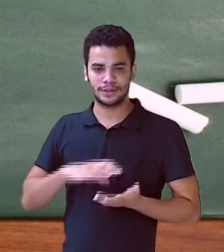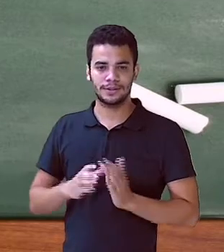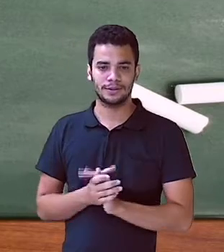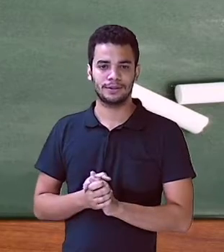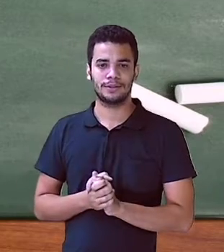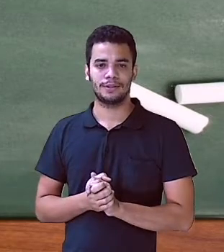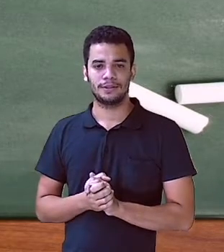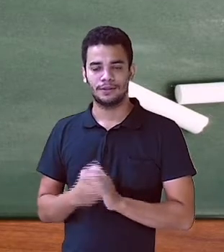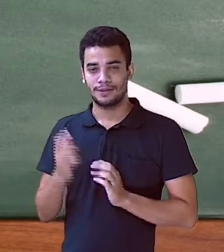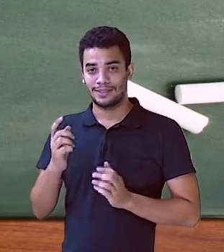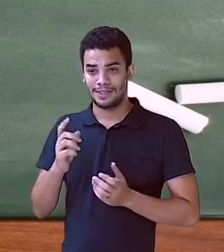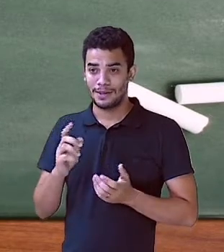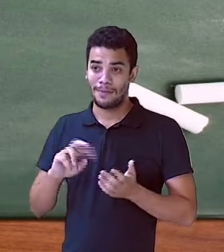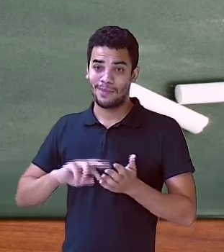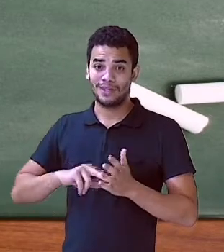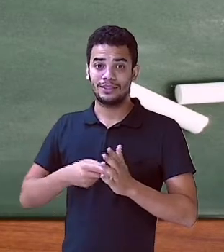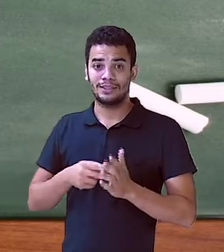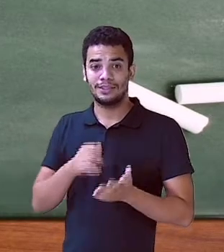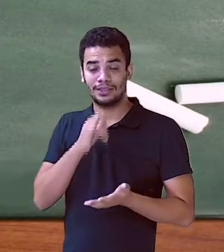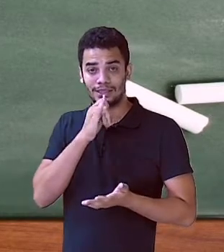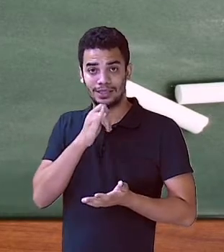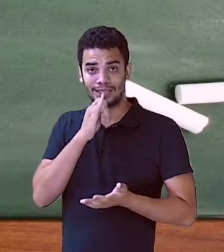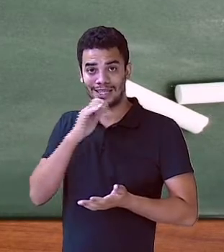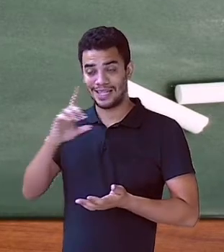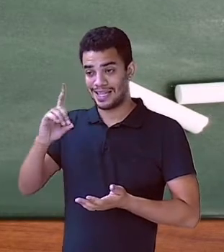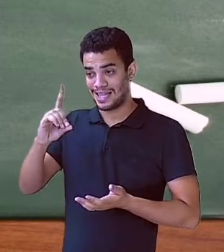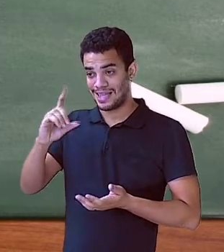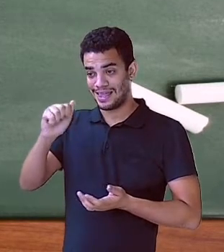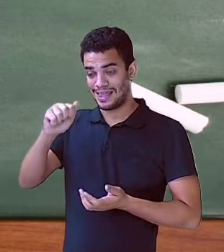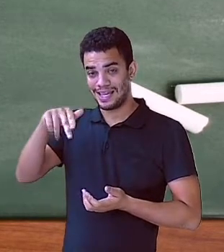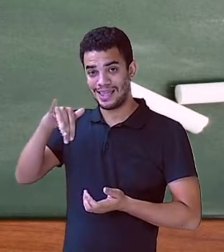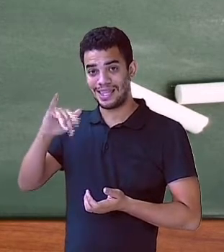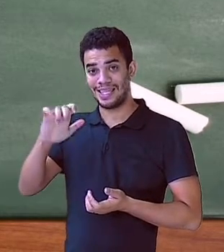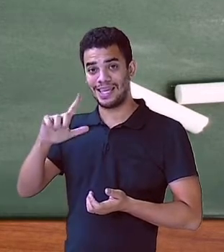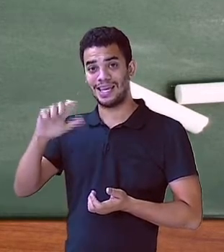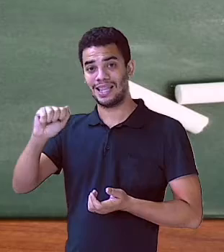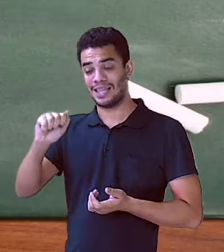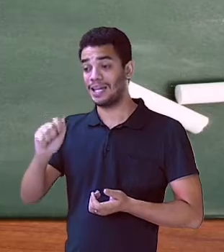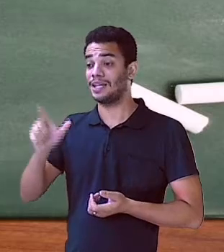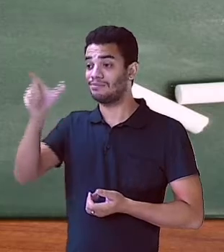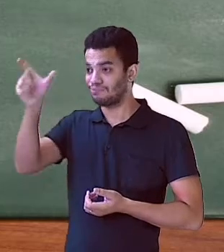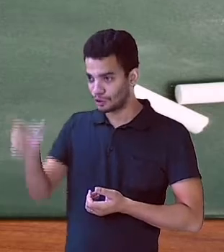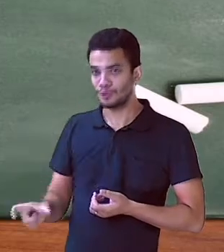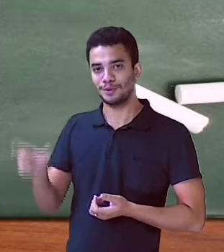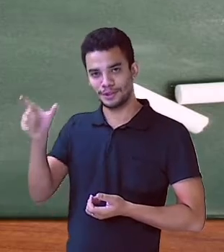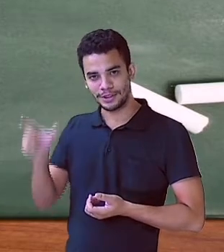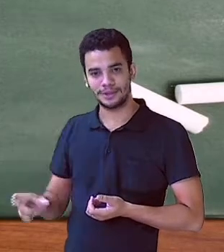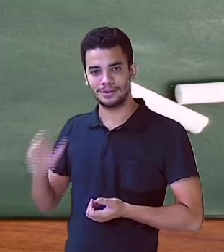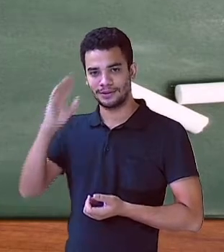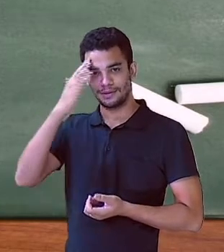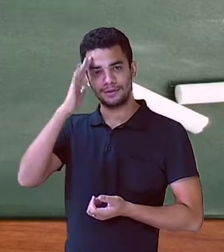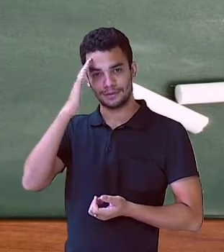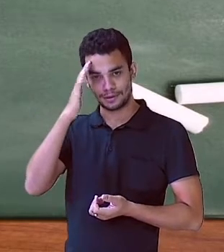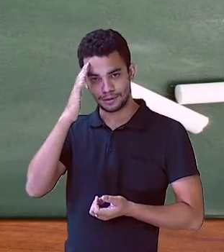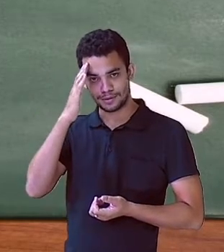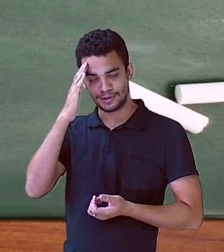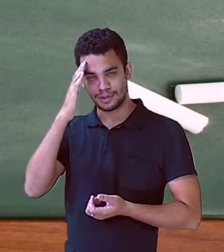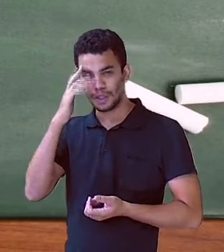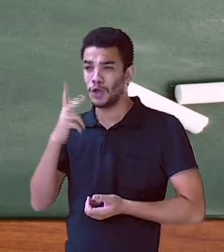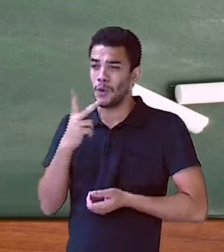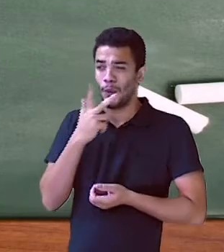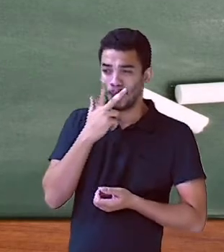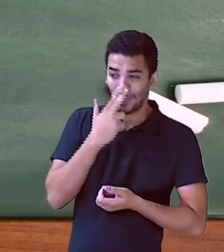Daniela, que é o sujeito. Então, temos aqui o predicado nominal, que foi formado por um verbo de ligação,